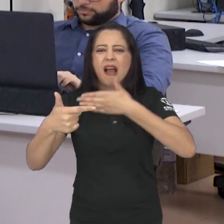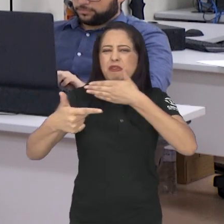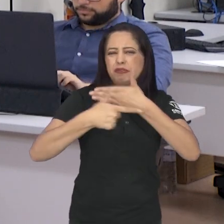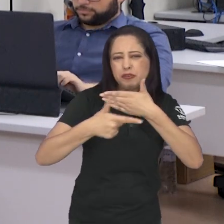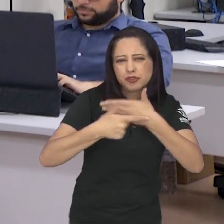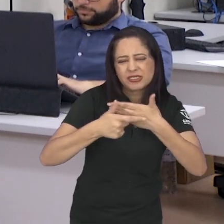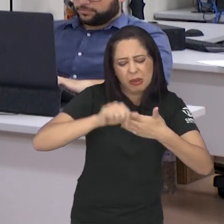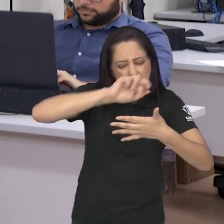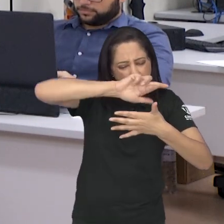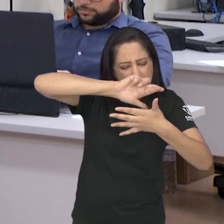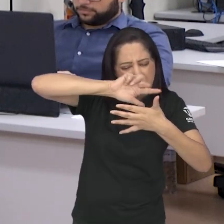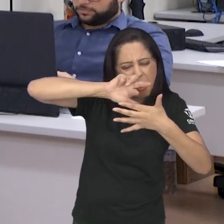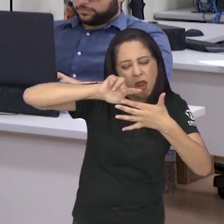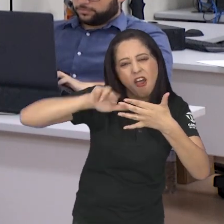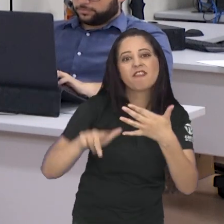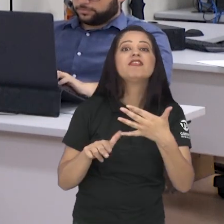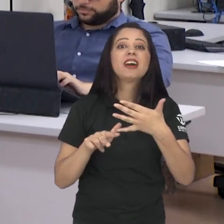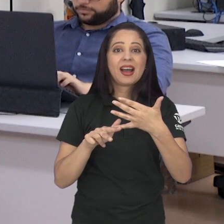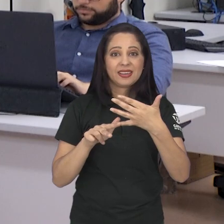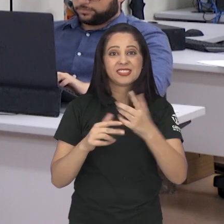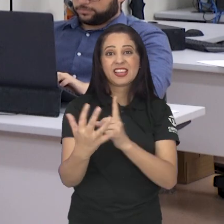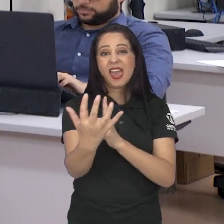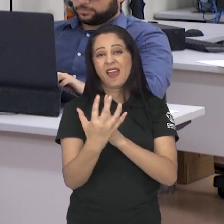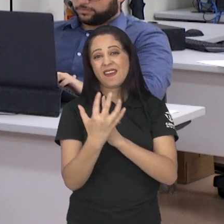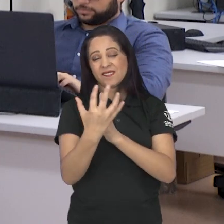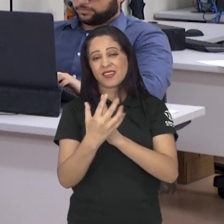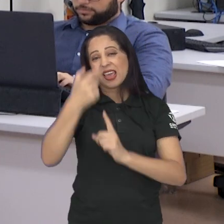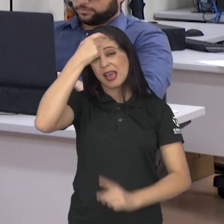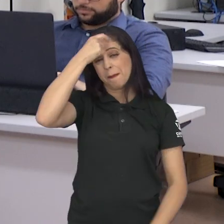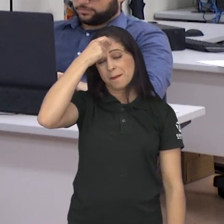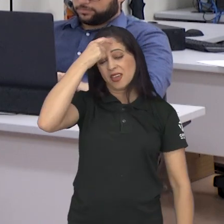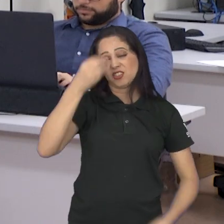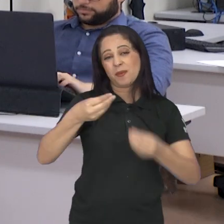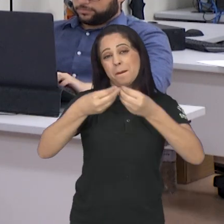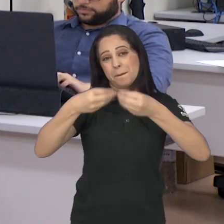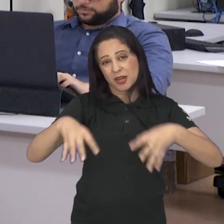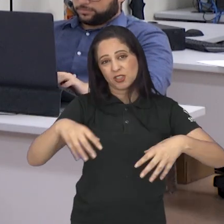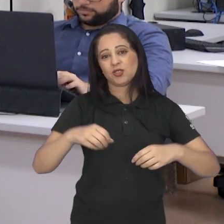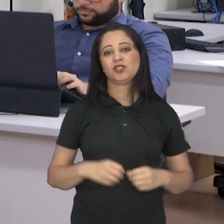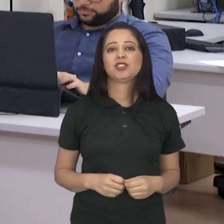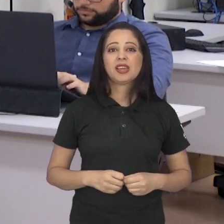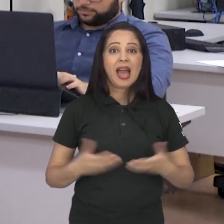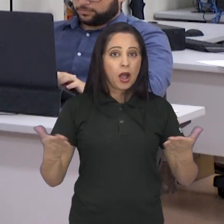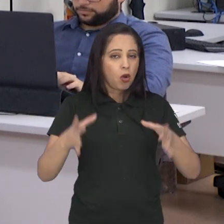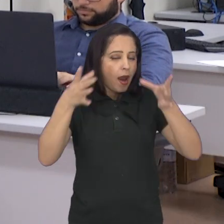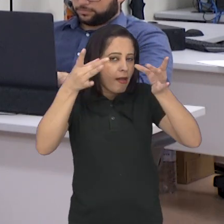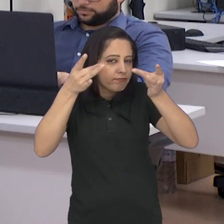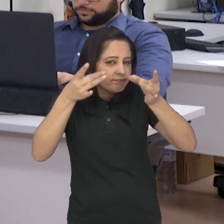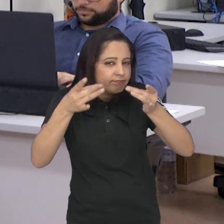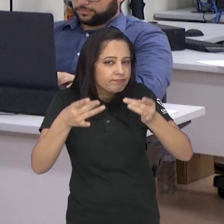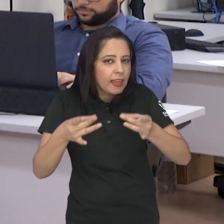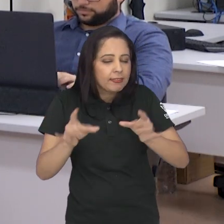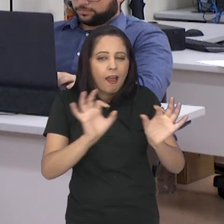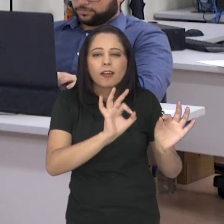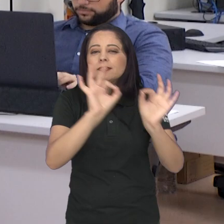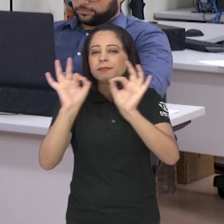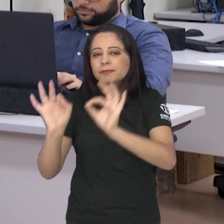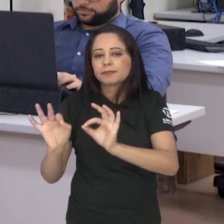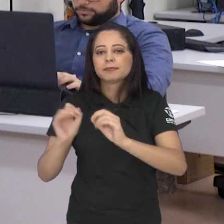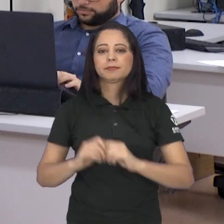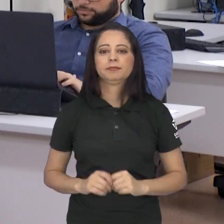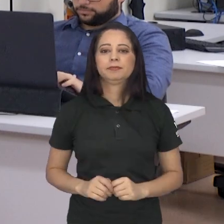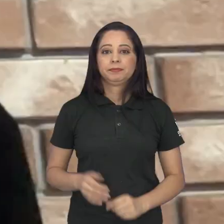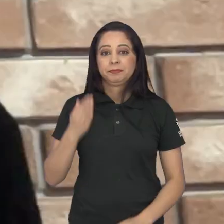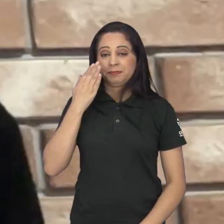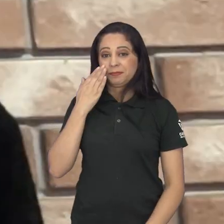múltiplas tarefas, o que tem afetado mais a saúde mental. Confira a partir de agora todos os detalhes dessa história na